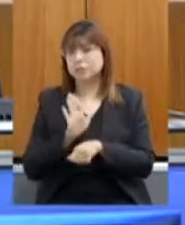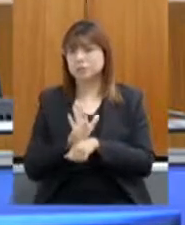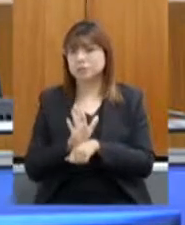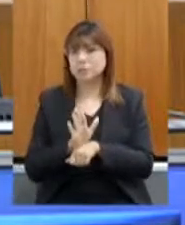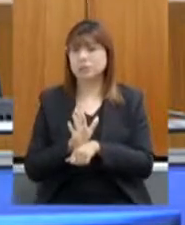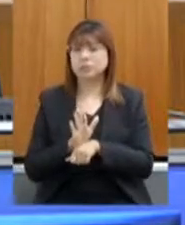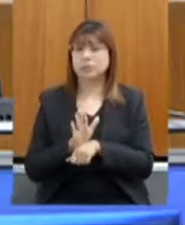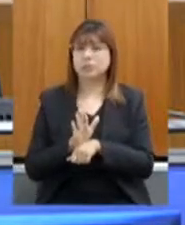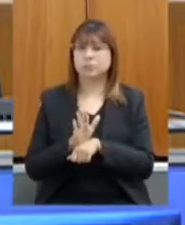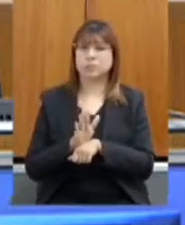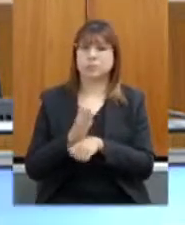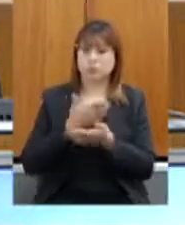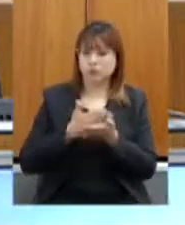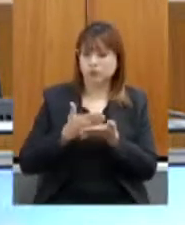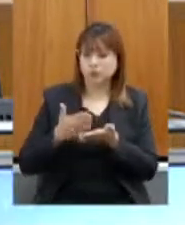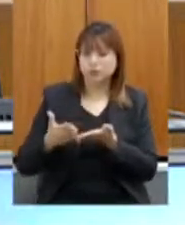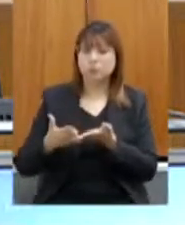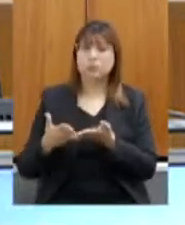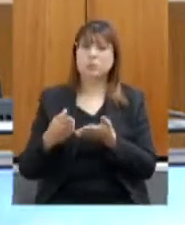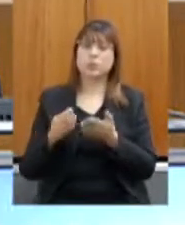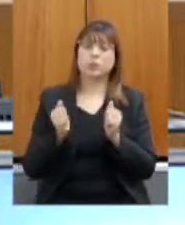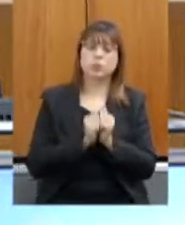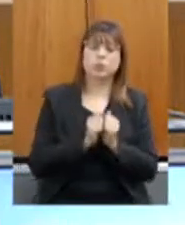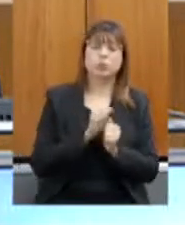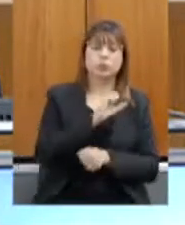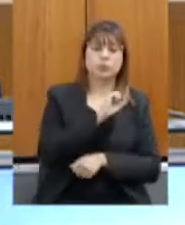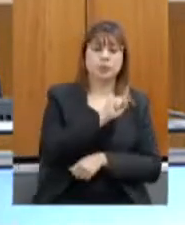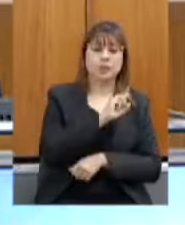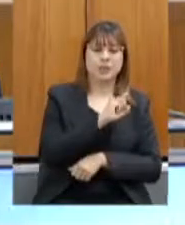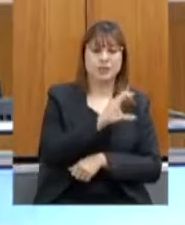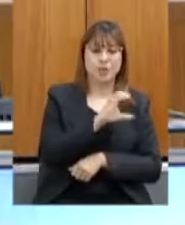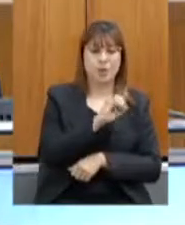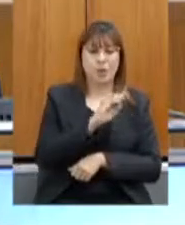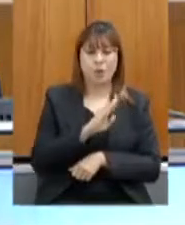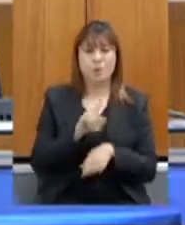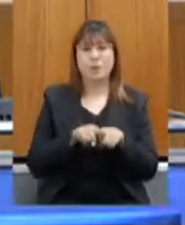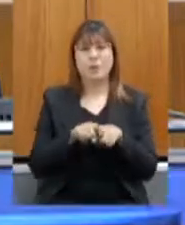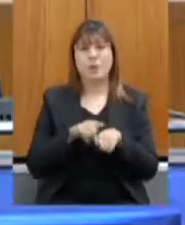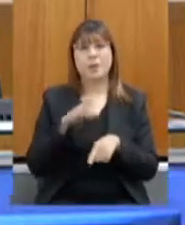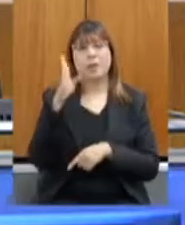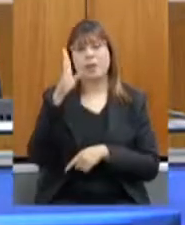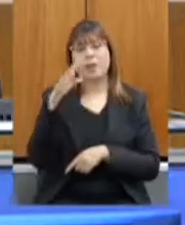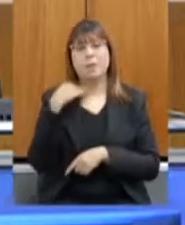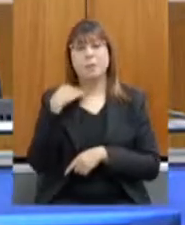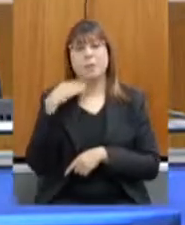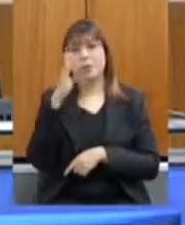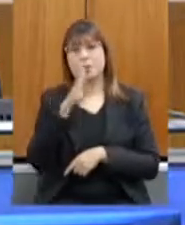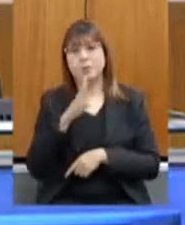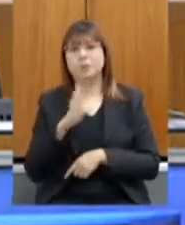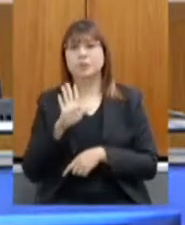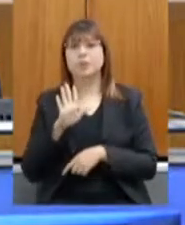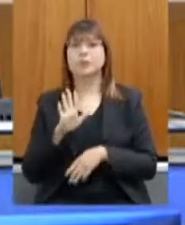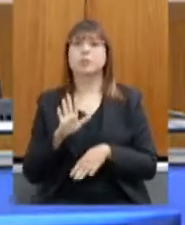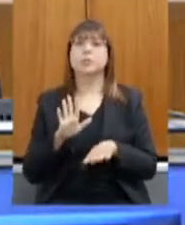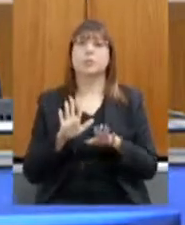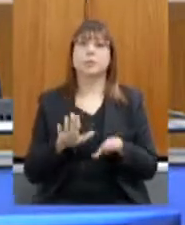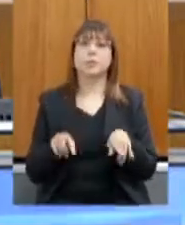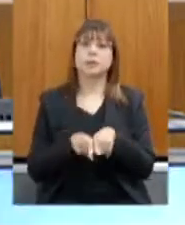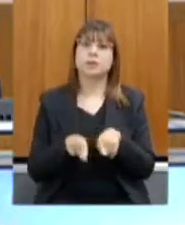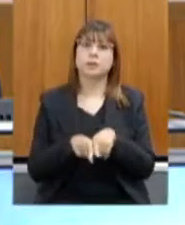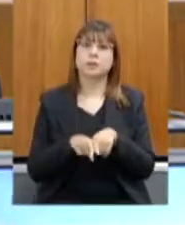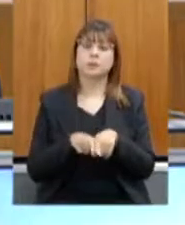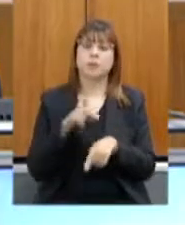nos bancos do SICOB Banco do Brasil mas também aqui da de Minas mas também no